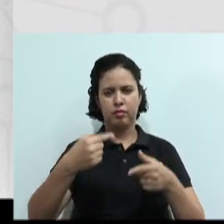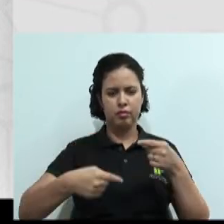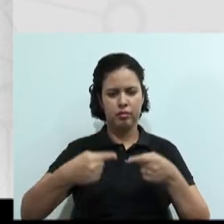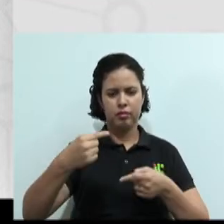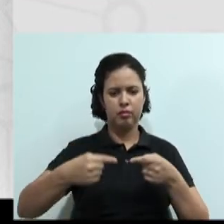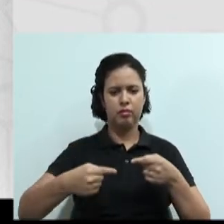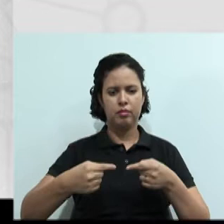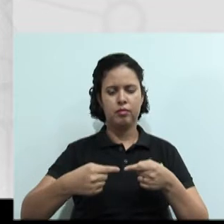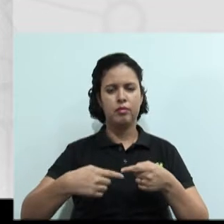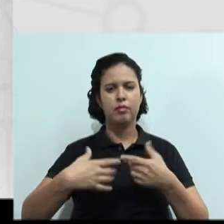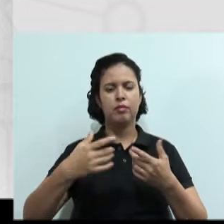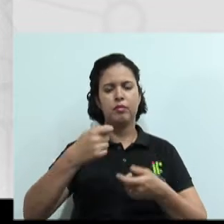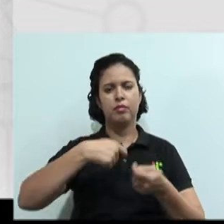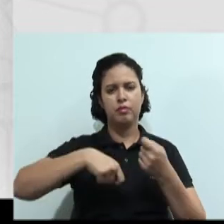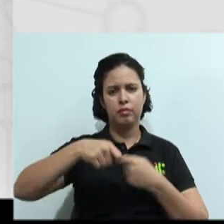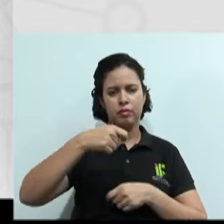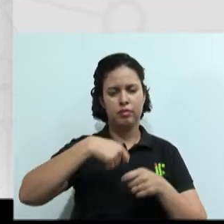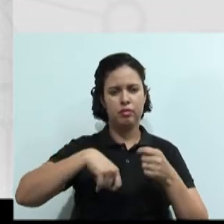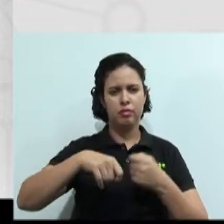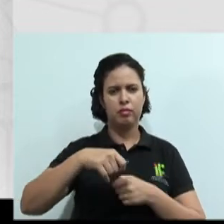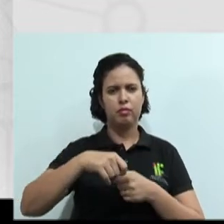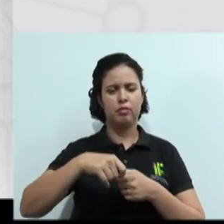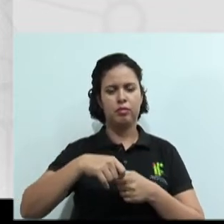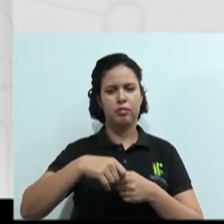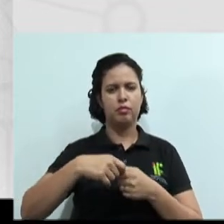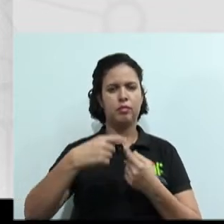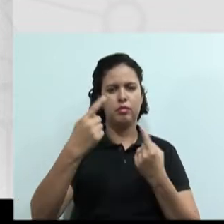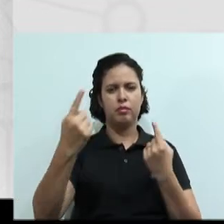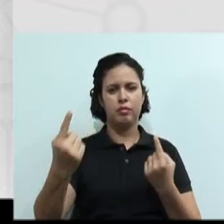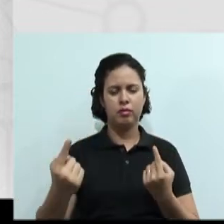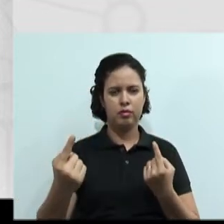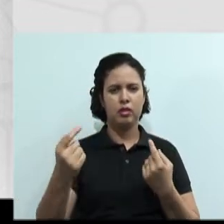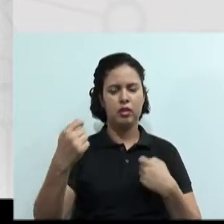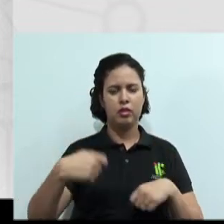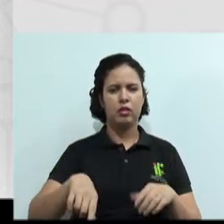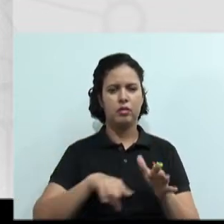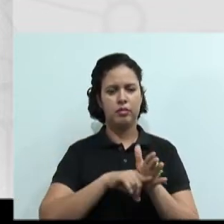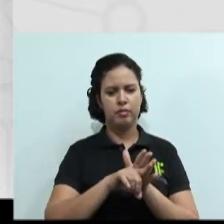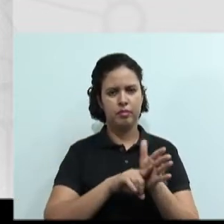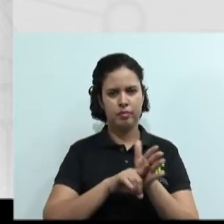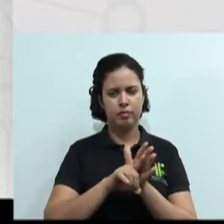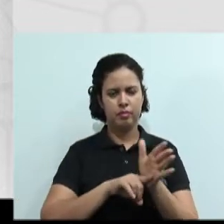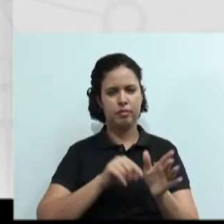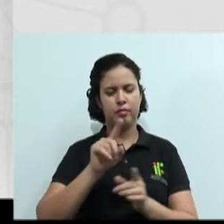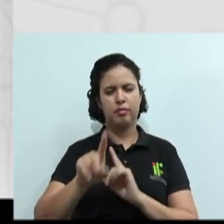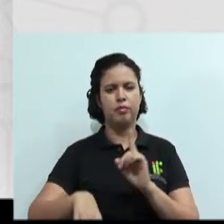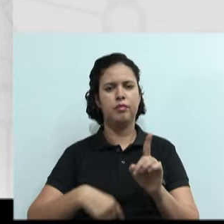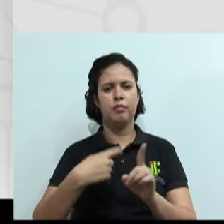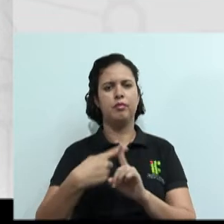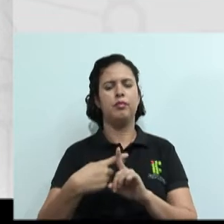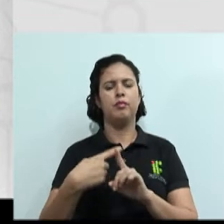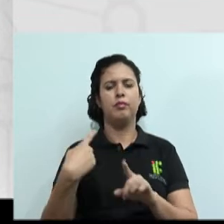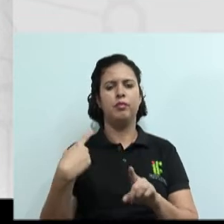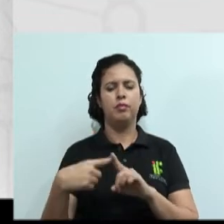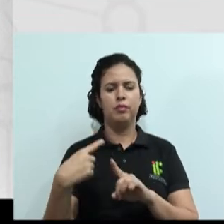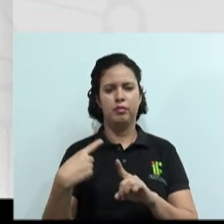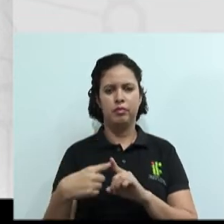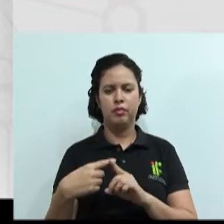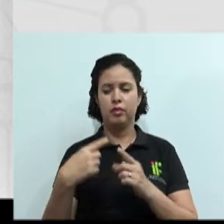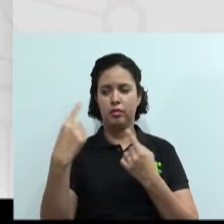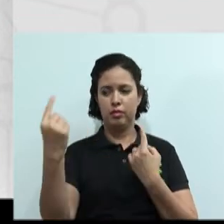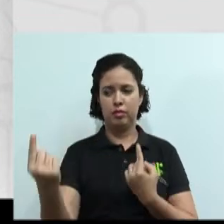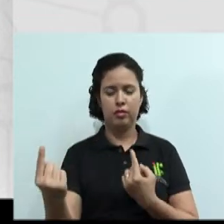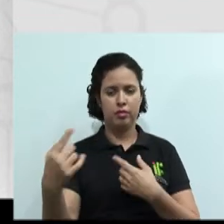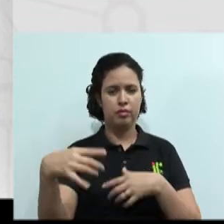Numa negociação ganha-ganha, o impasse pode ser analisado positivamente, porque as duas partes vão